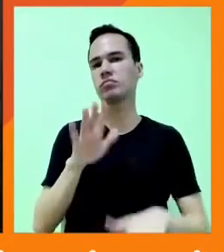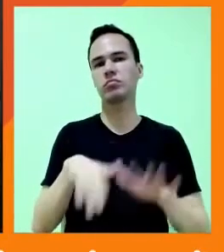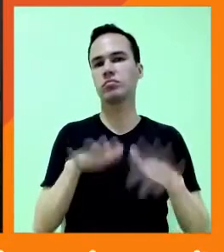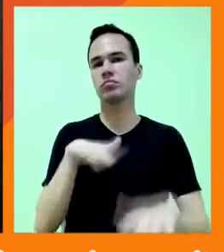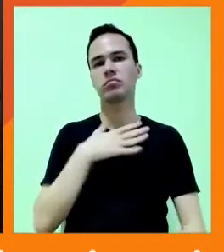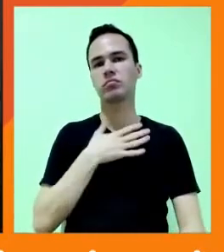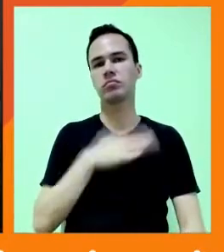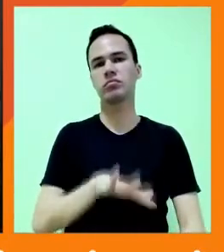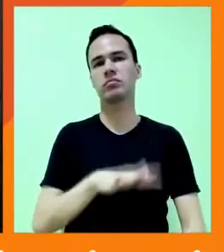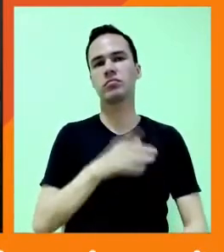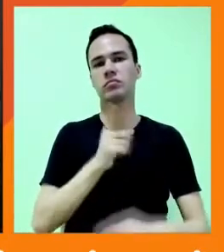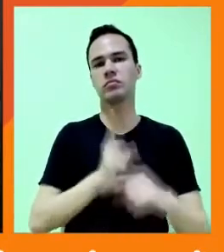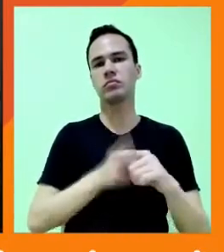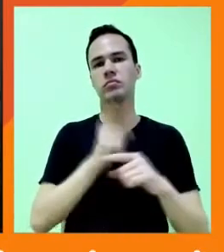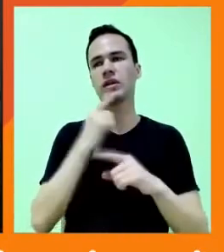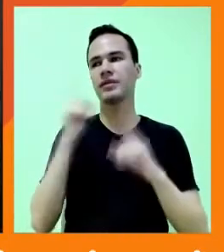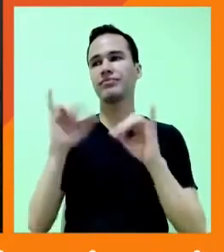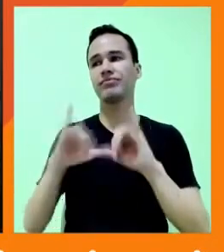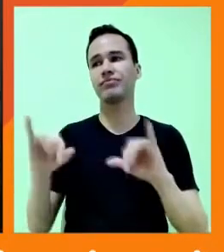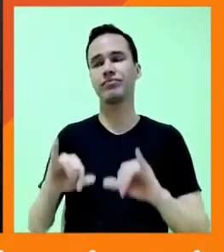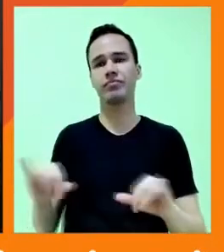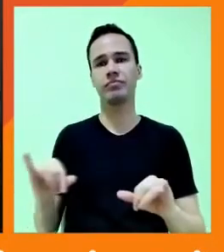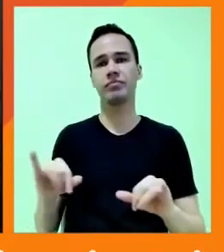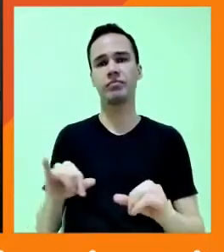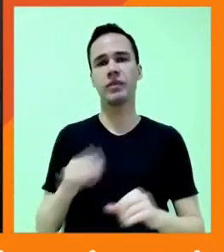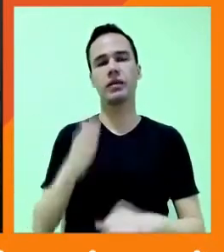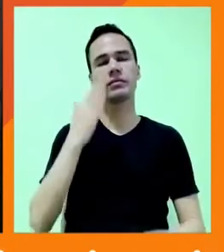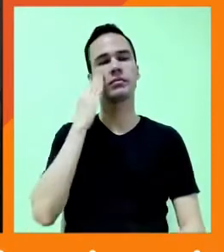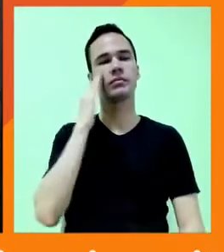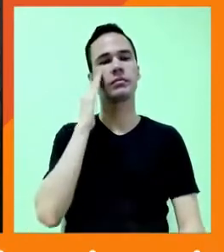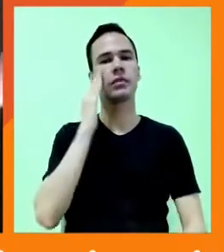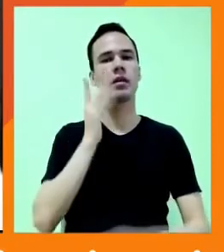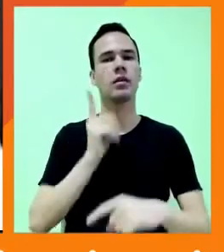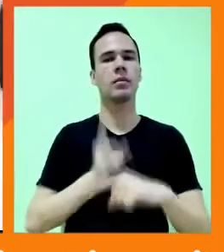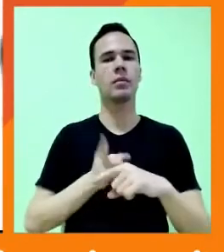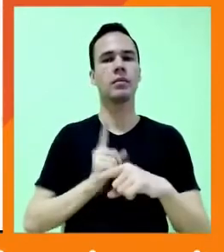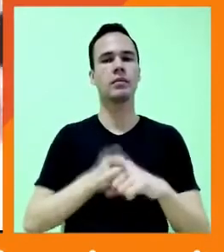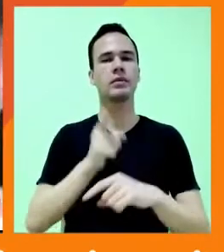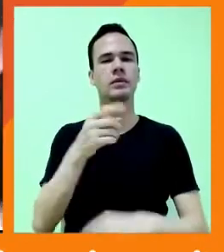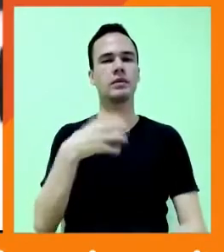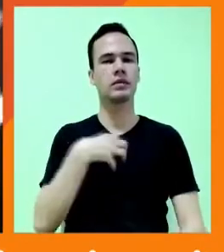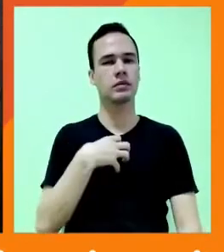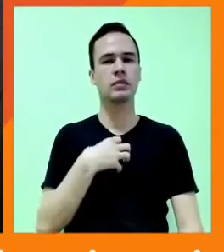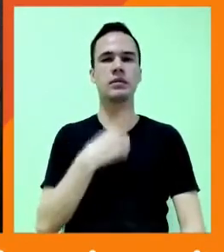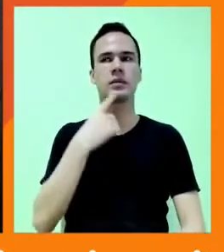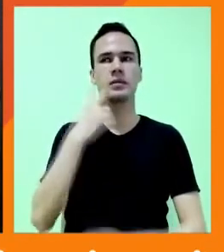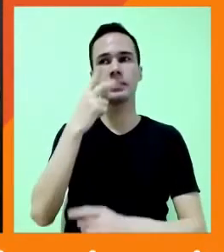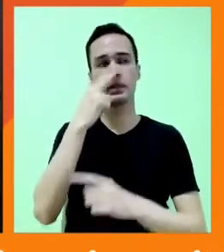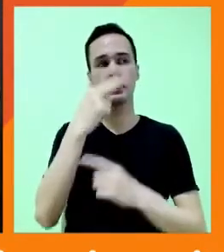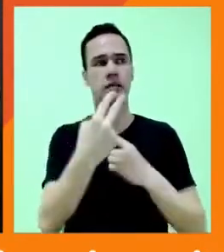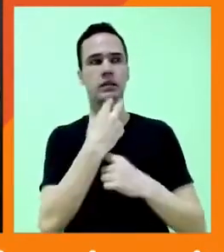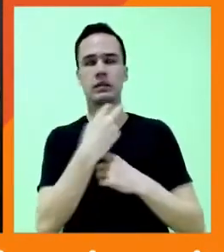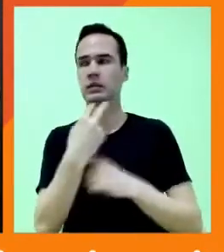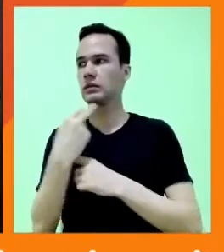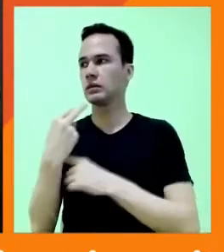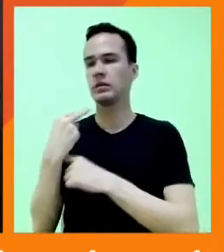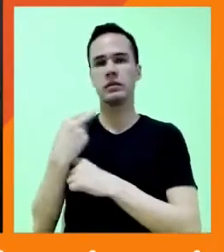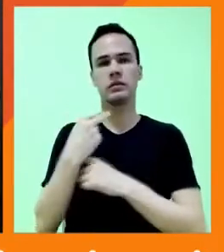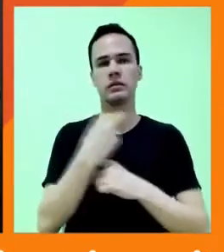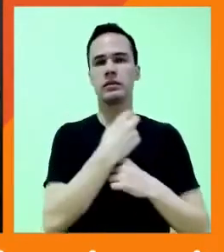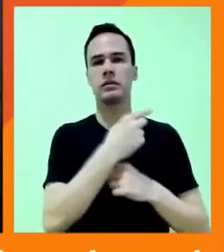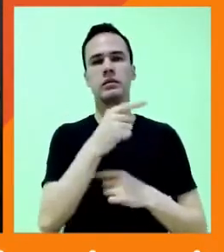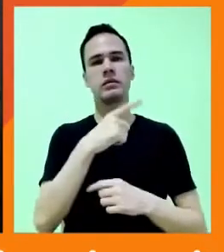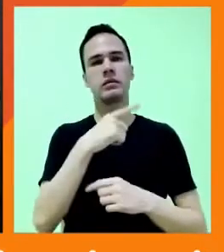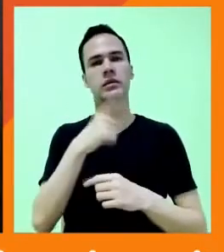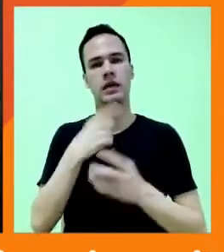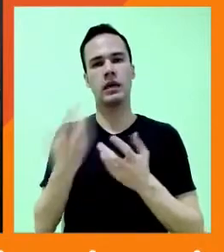publicidade. E você até entende, porque você se sente um pouco vigiado quando você fala que quer um tênis e